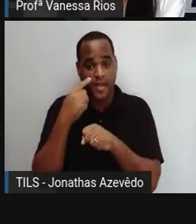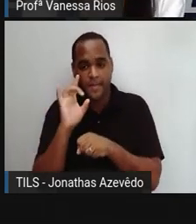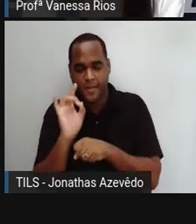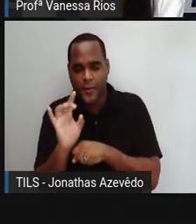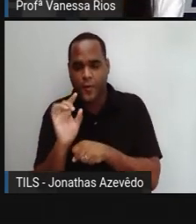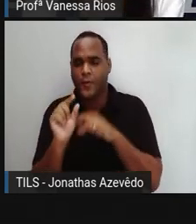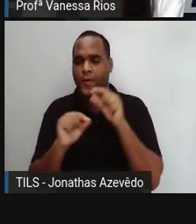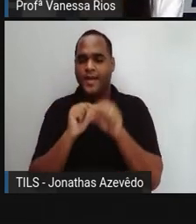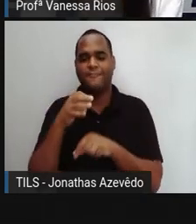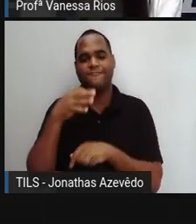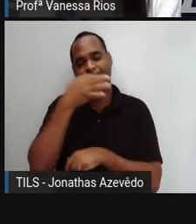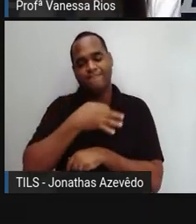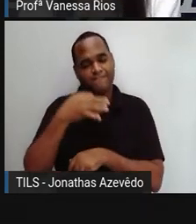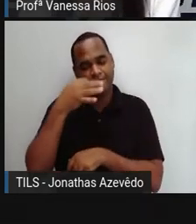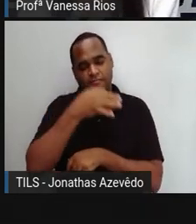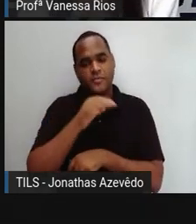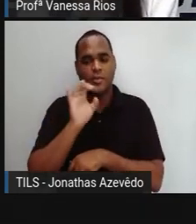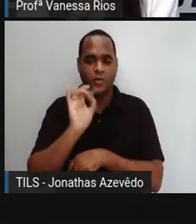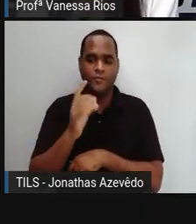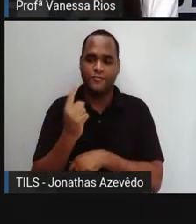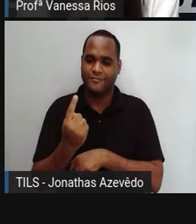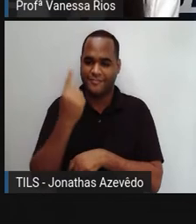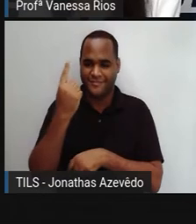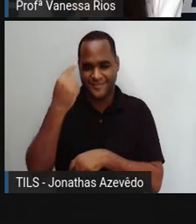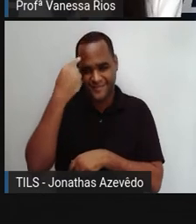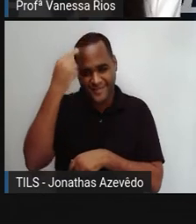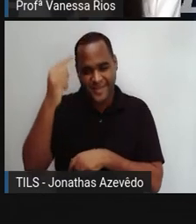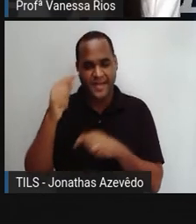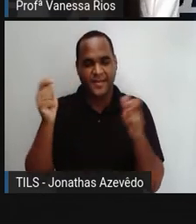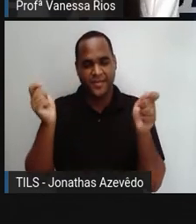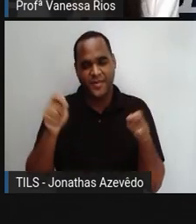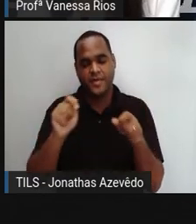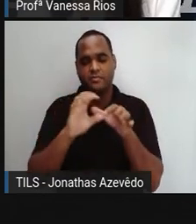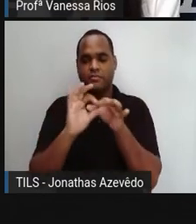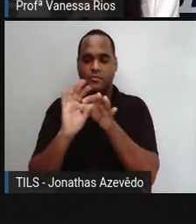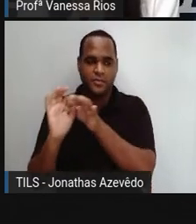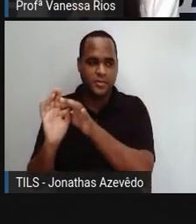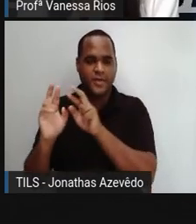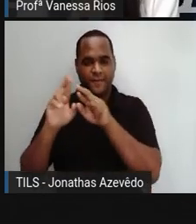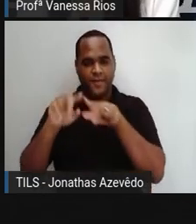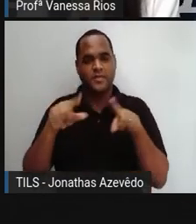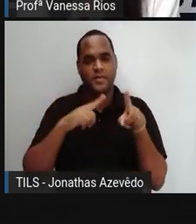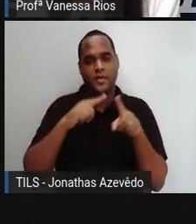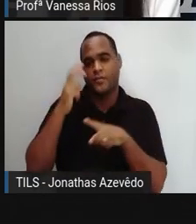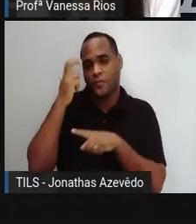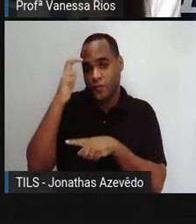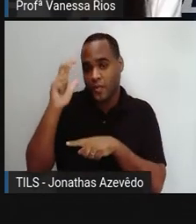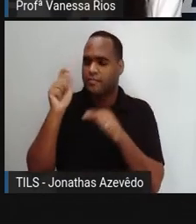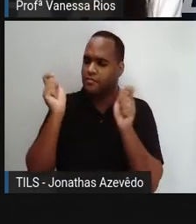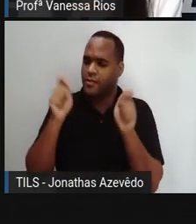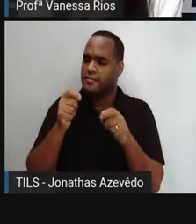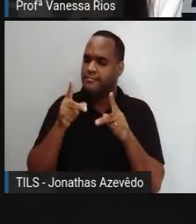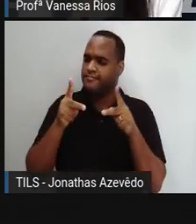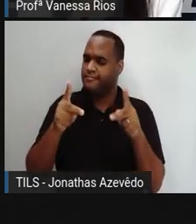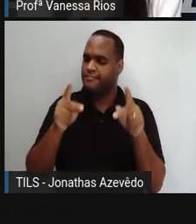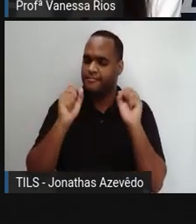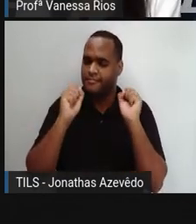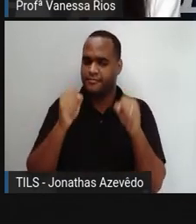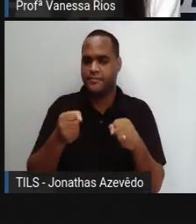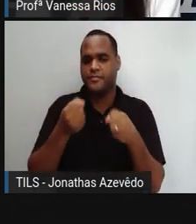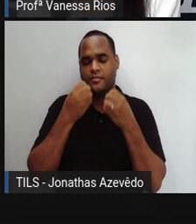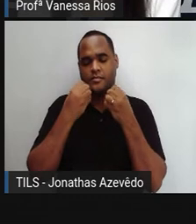com a oralidade. Então, é mais uma ferramenta para permitir que as manifestações culturais continuem aí